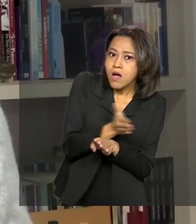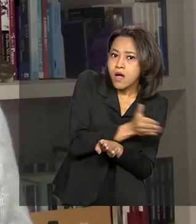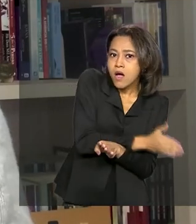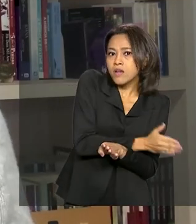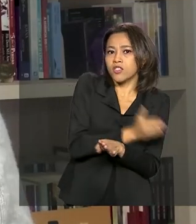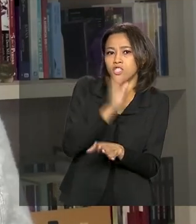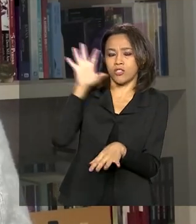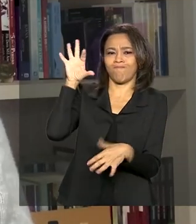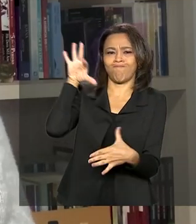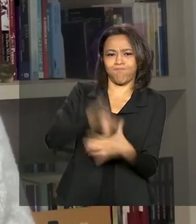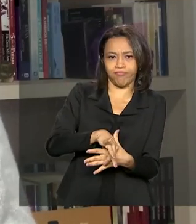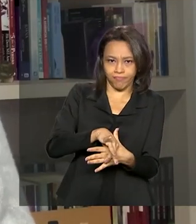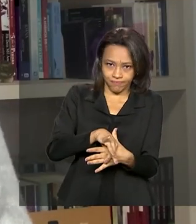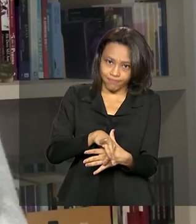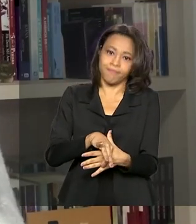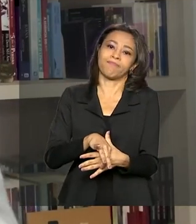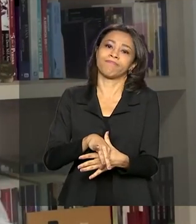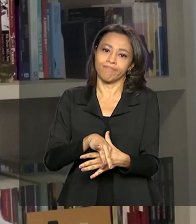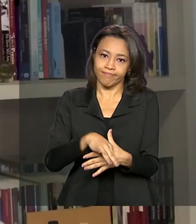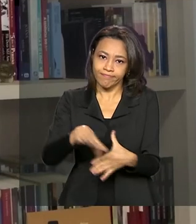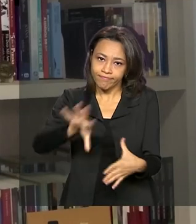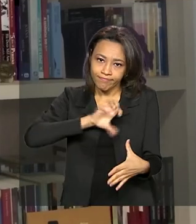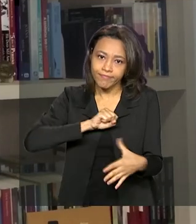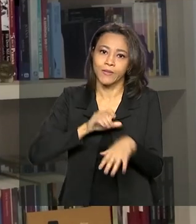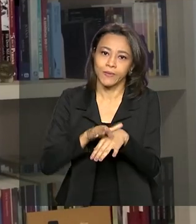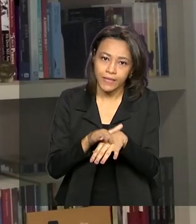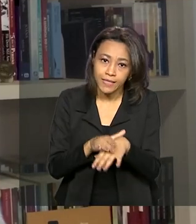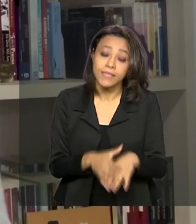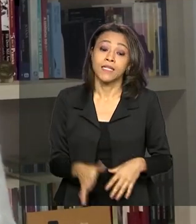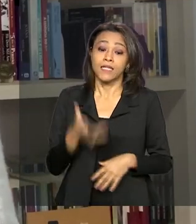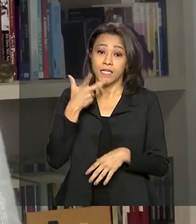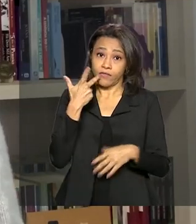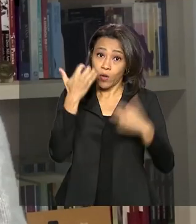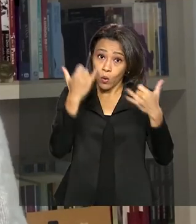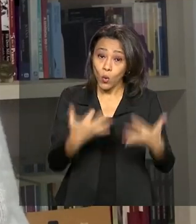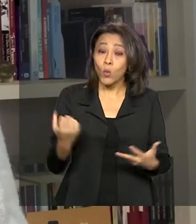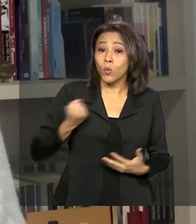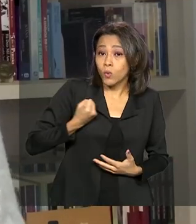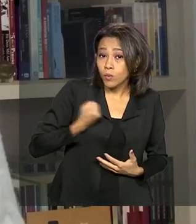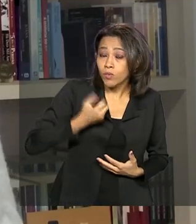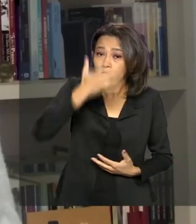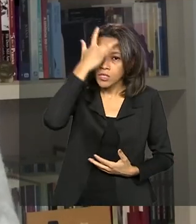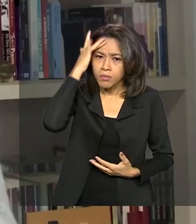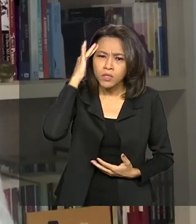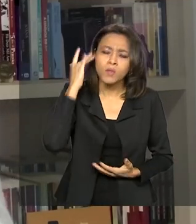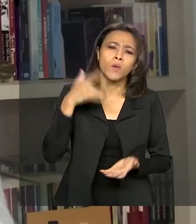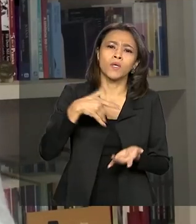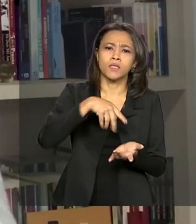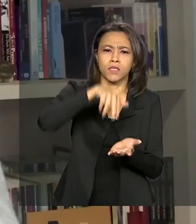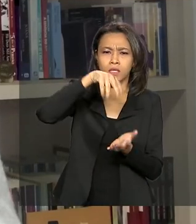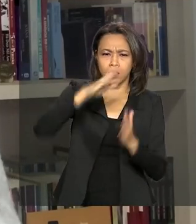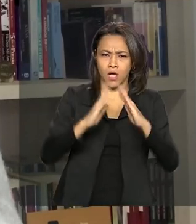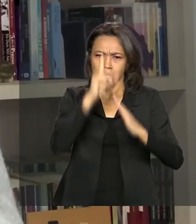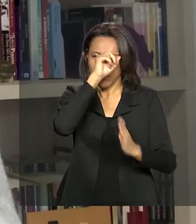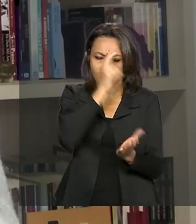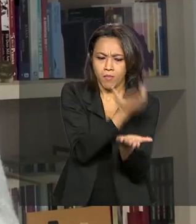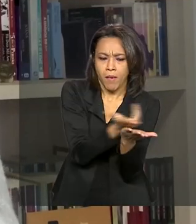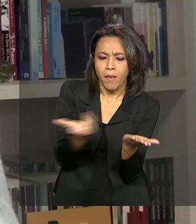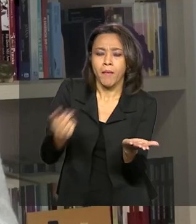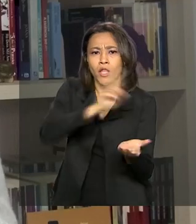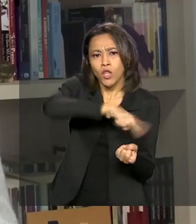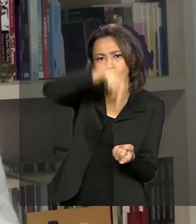pacientes com coronavírus. Segundo Pazuello, o número de hospitalizações e óbitos das regiões norte e nordeste